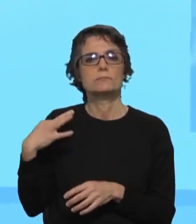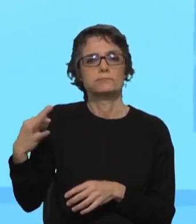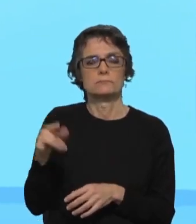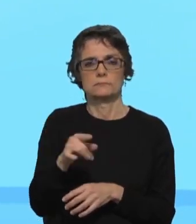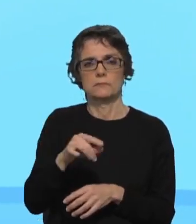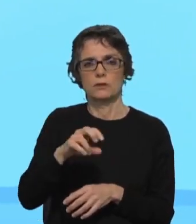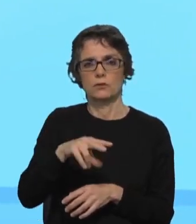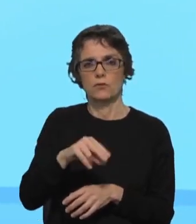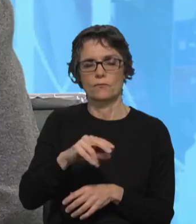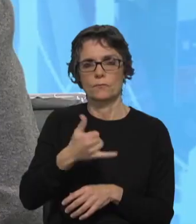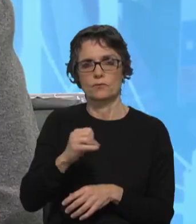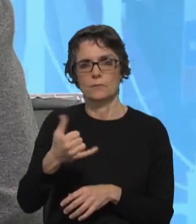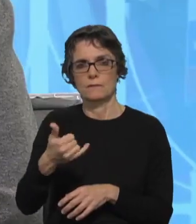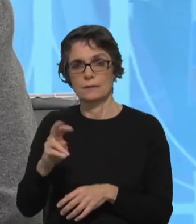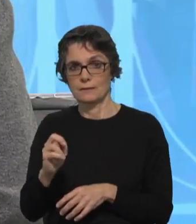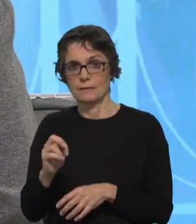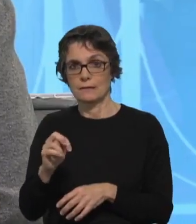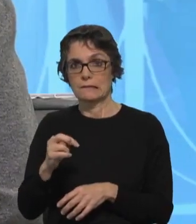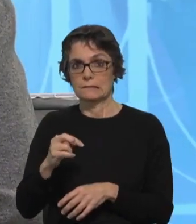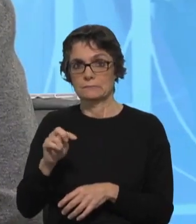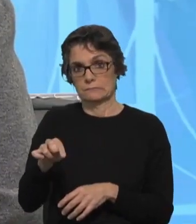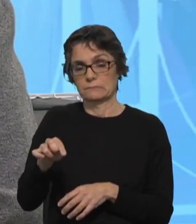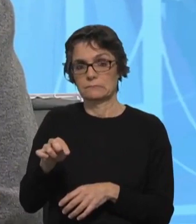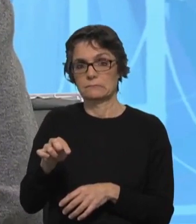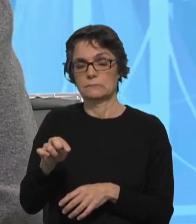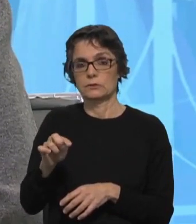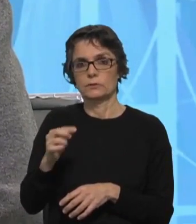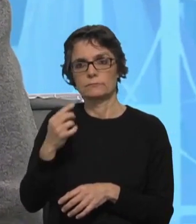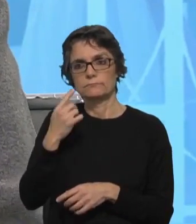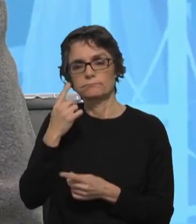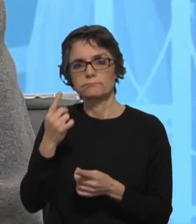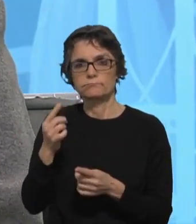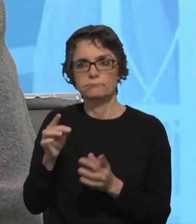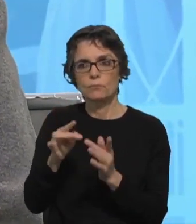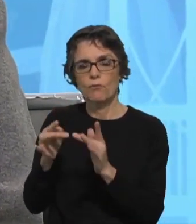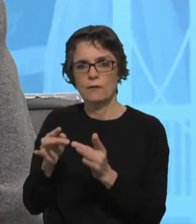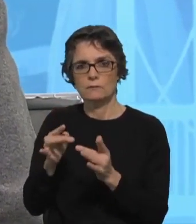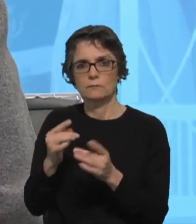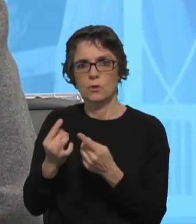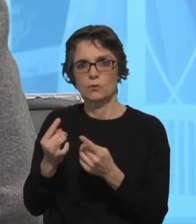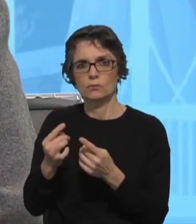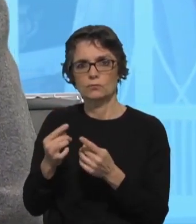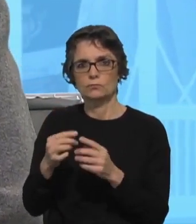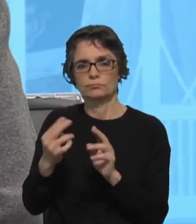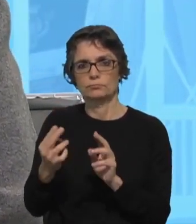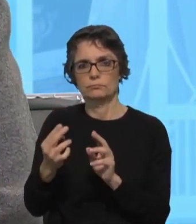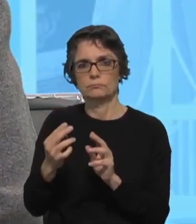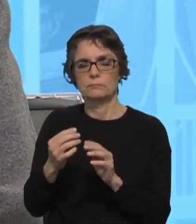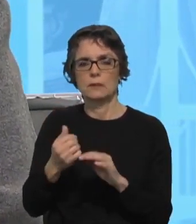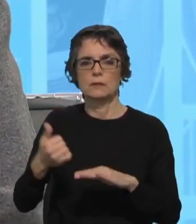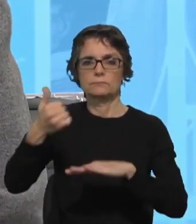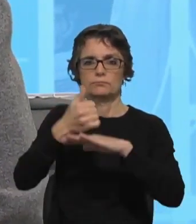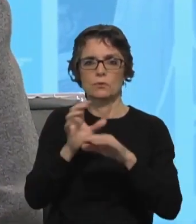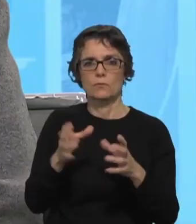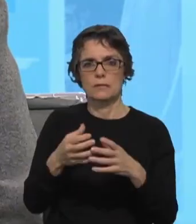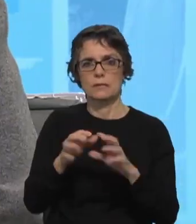2023, incitei alguns contactos. Incitei com o Alto Comissariado para as Migrações e